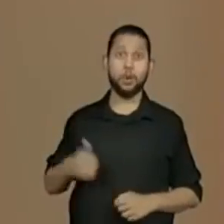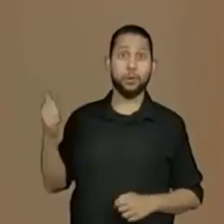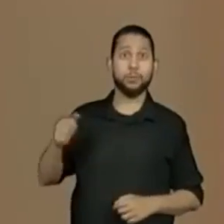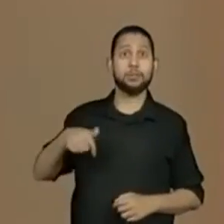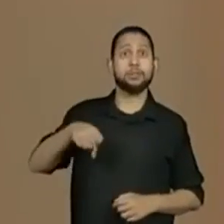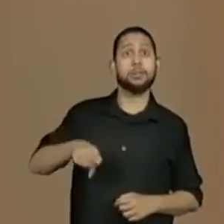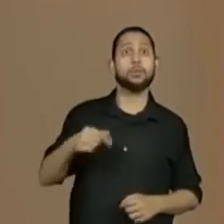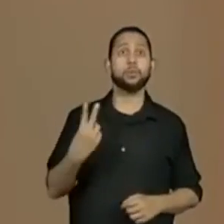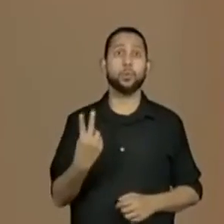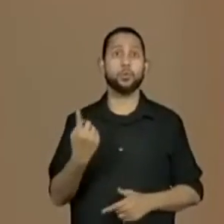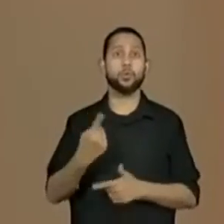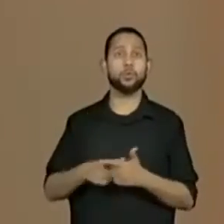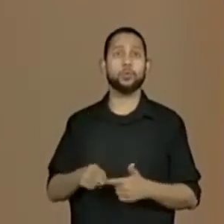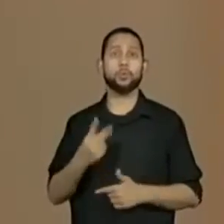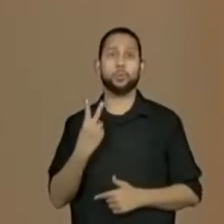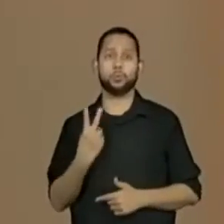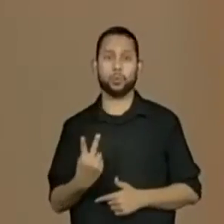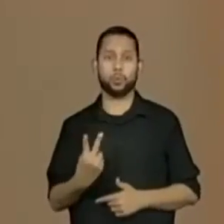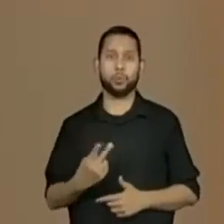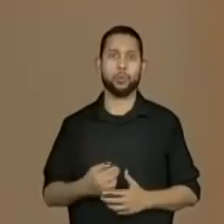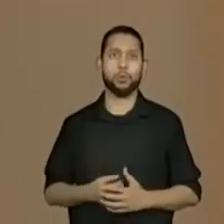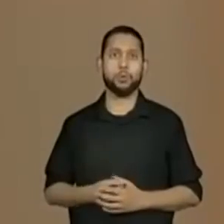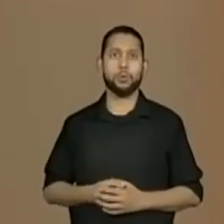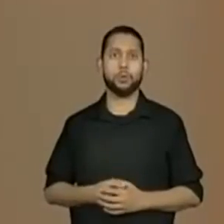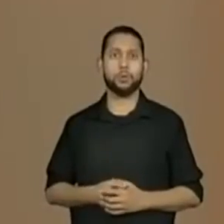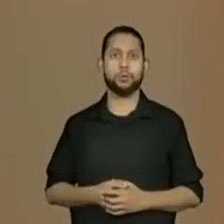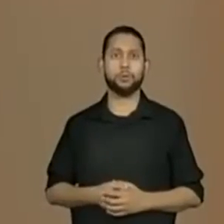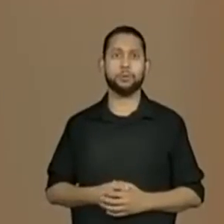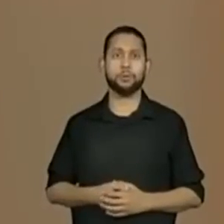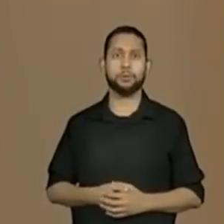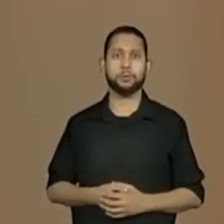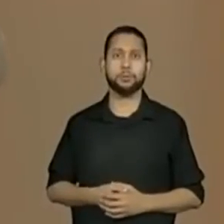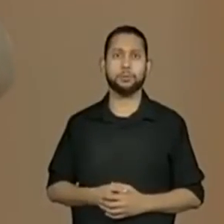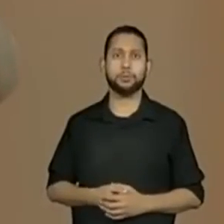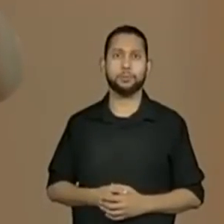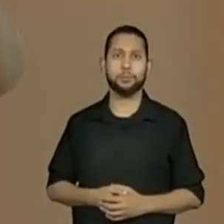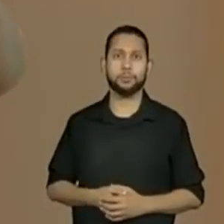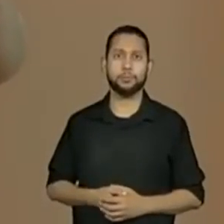72 dividido por 2.